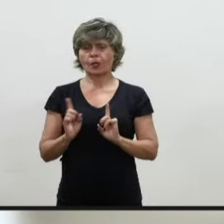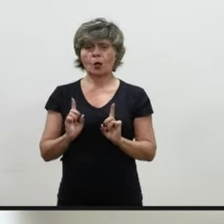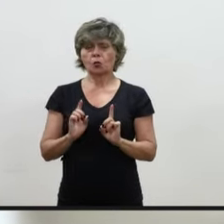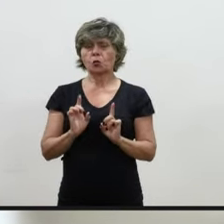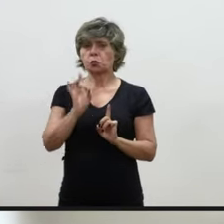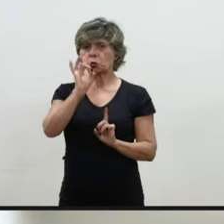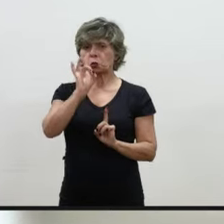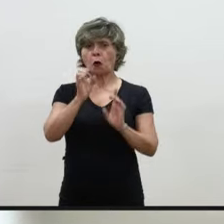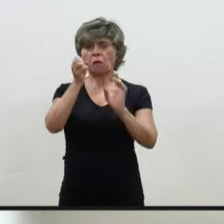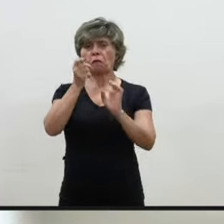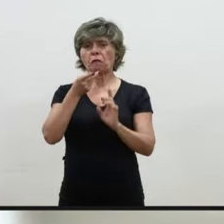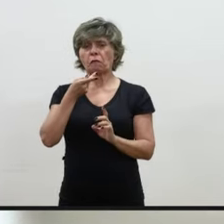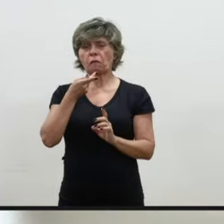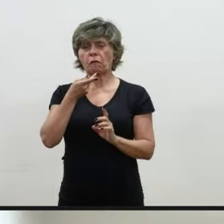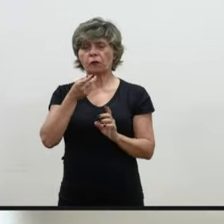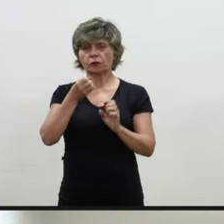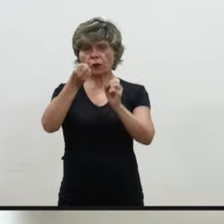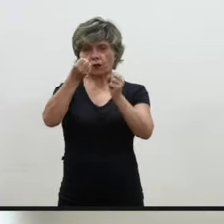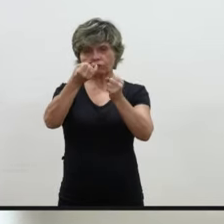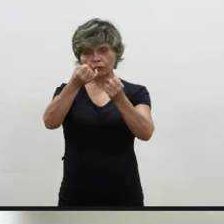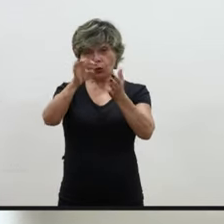executivo. não sei se